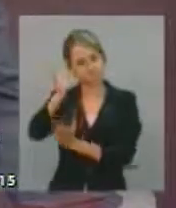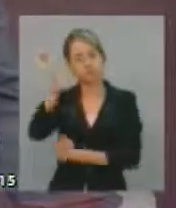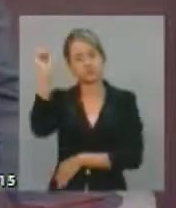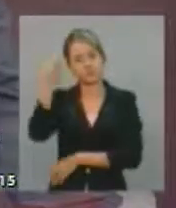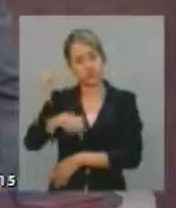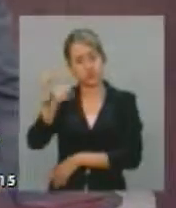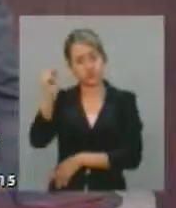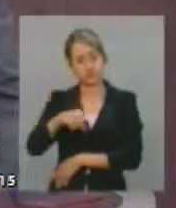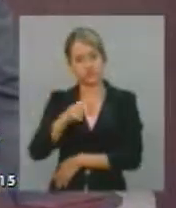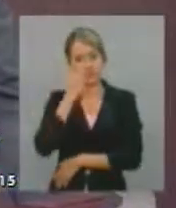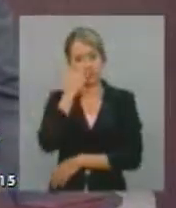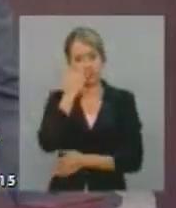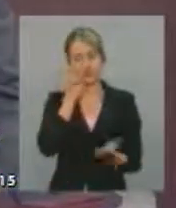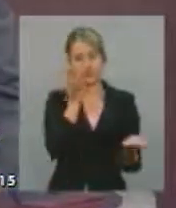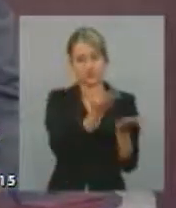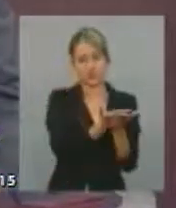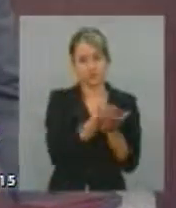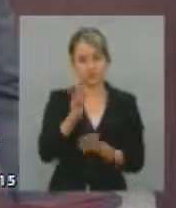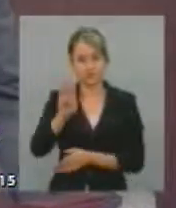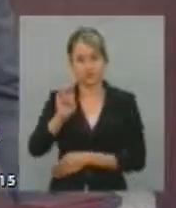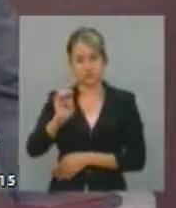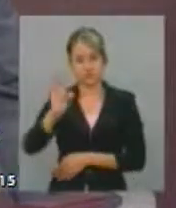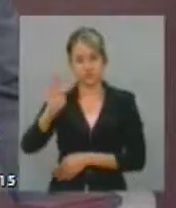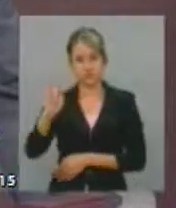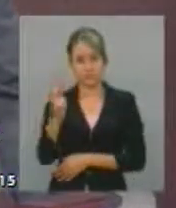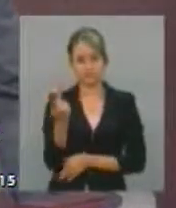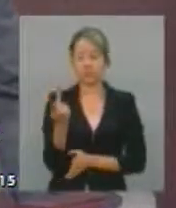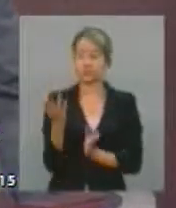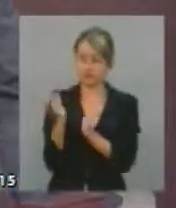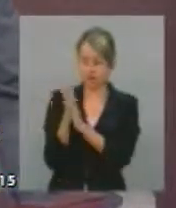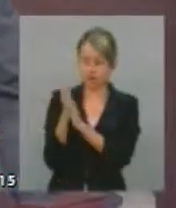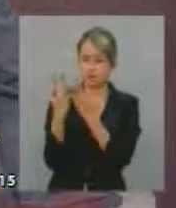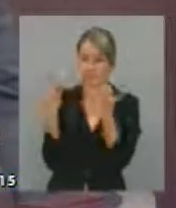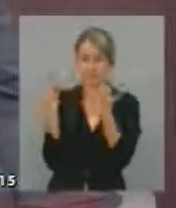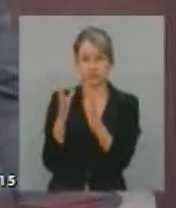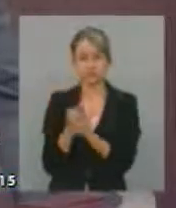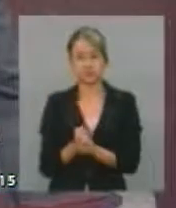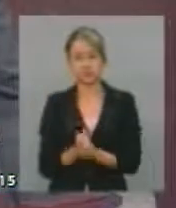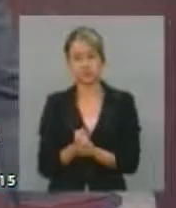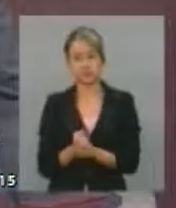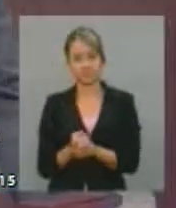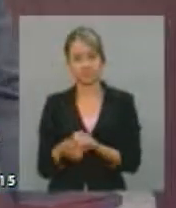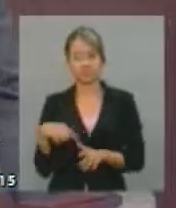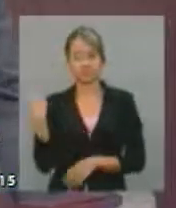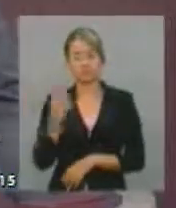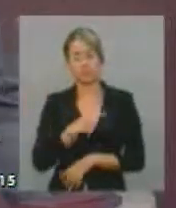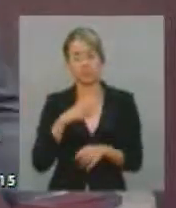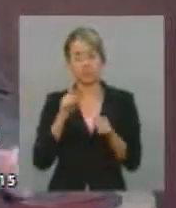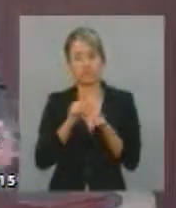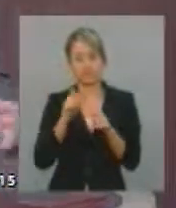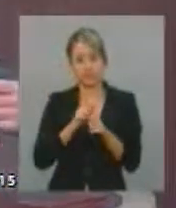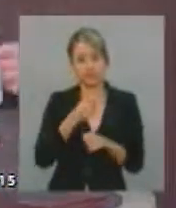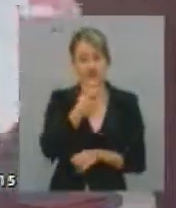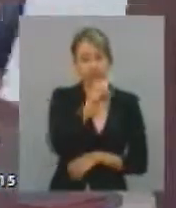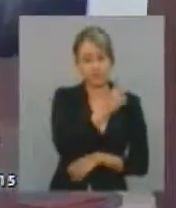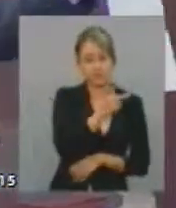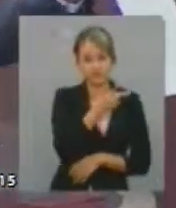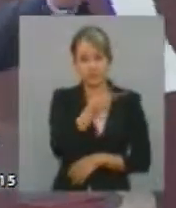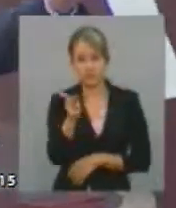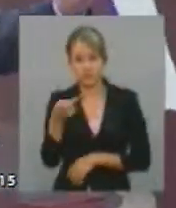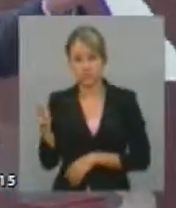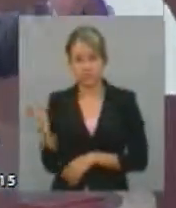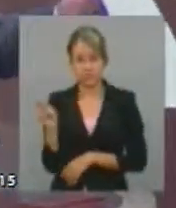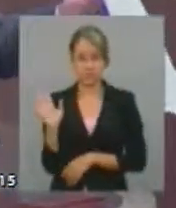ao requerimento de deputada Beth Rose, elogio a deputada por esse requerimento, e faremos estas visitas a estas unidades que agora